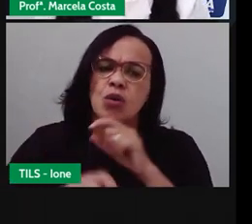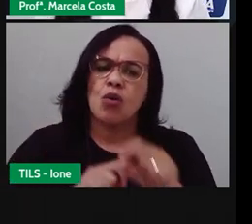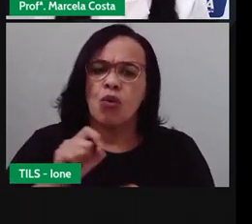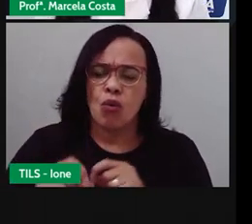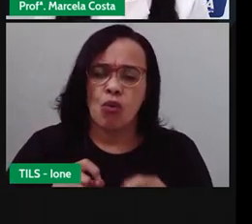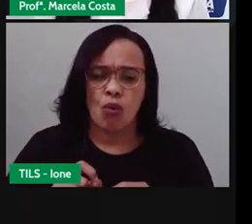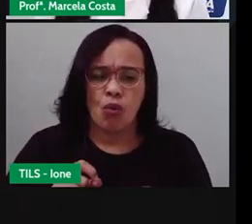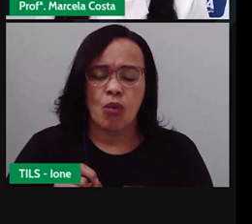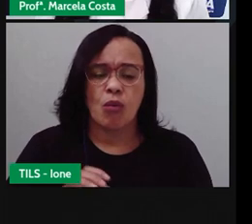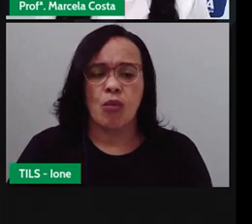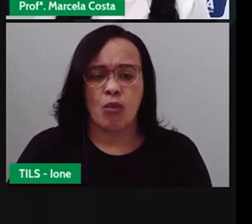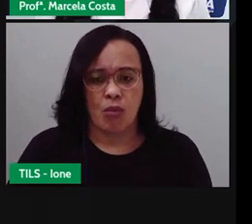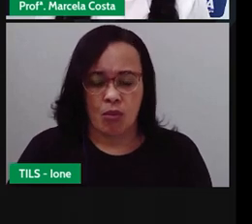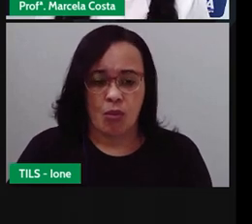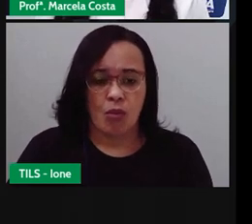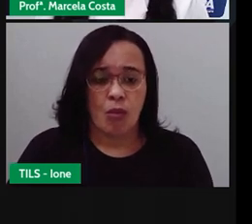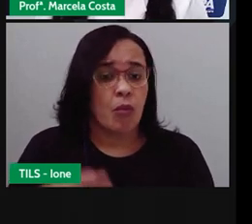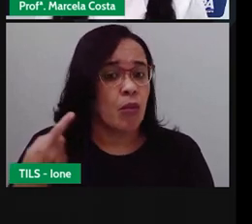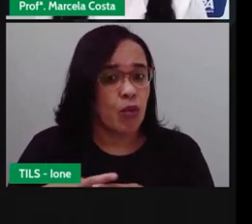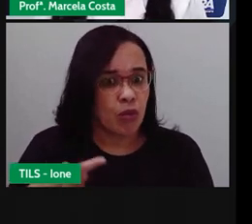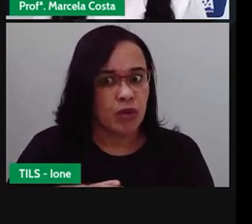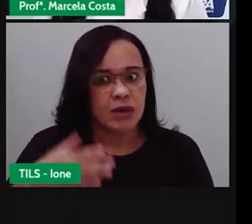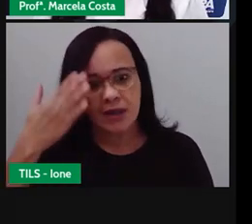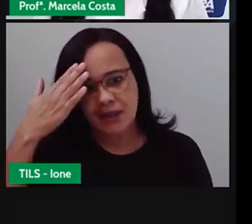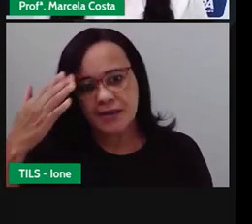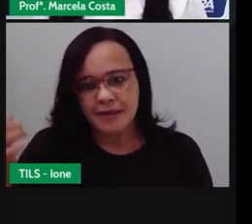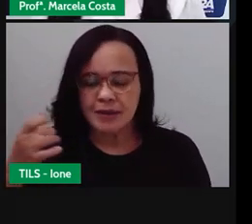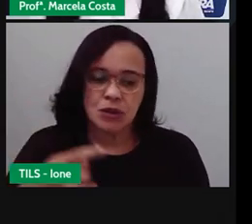desistindo, pela necessidade de manter